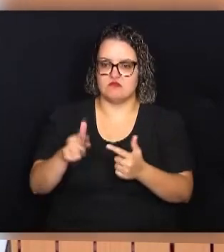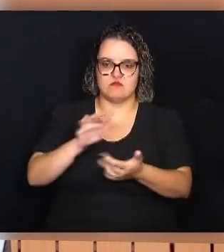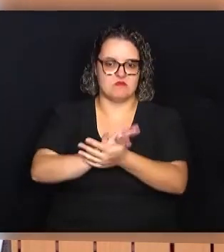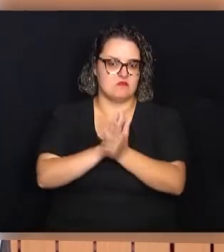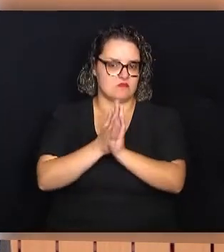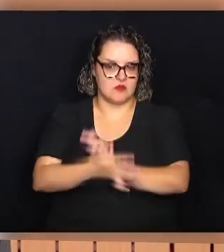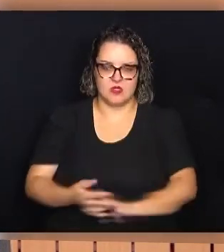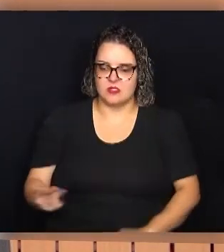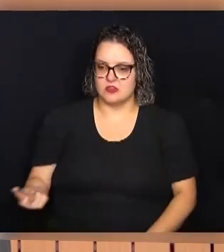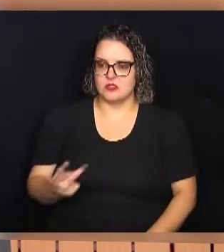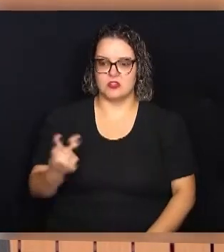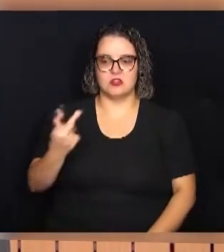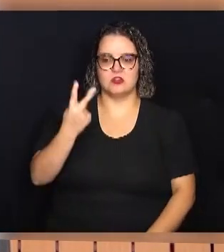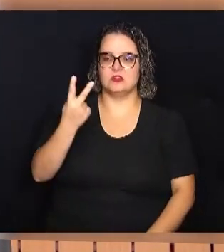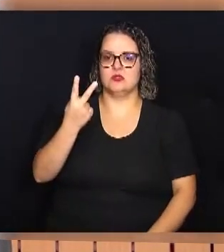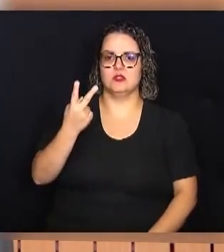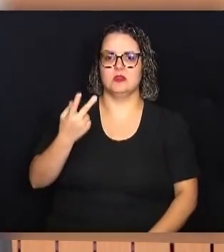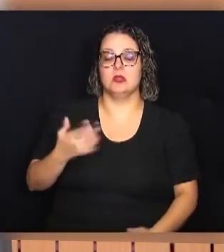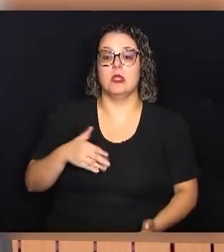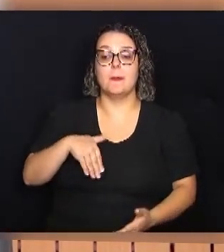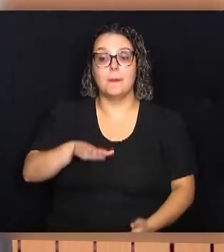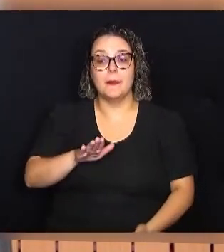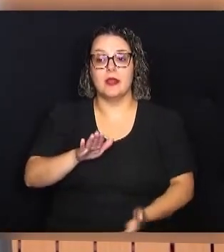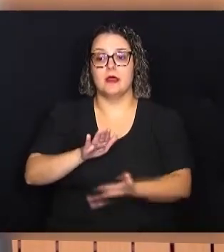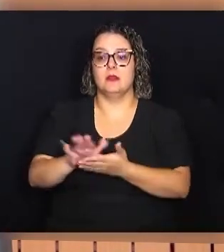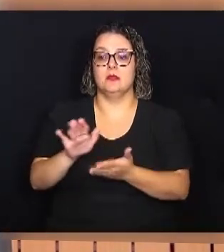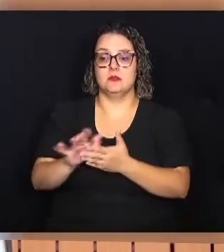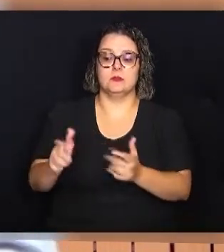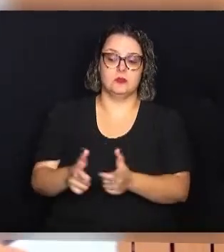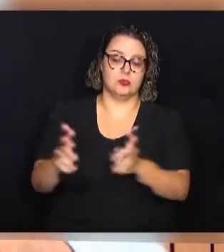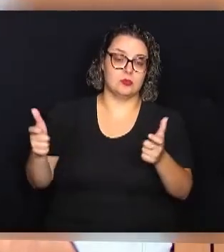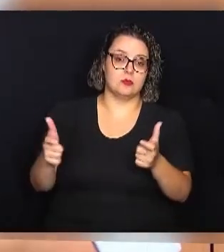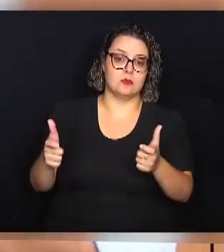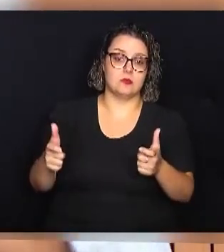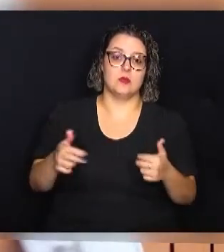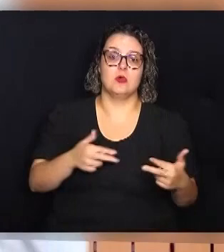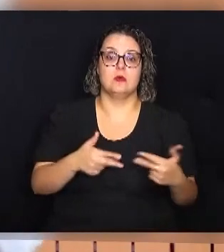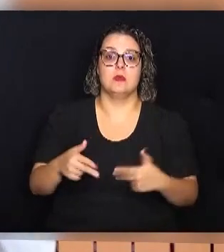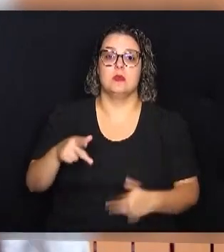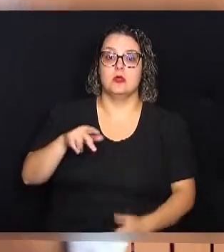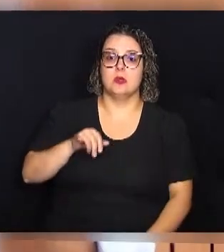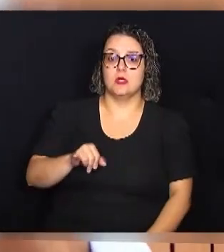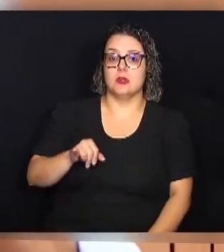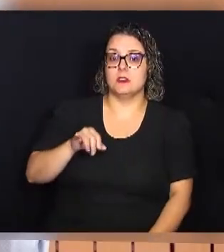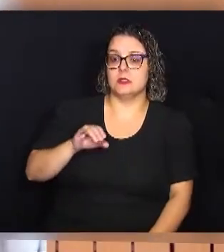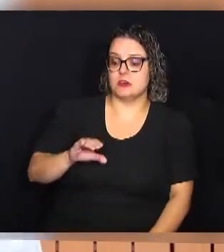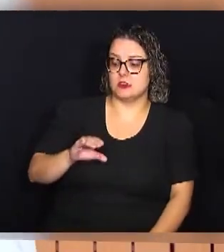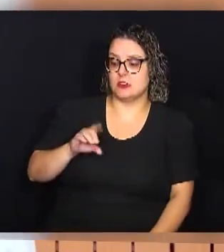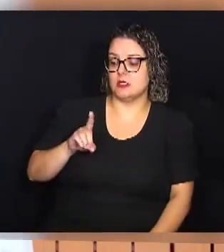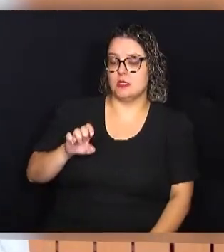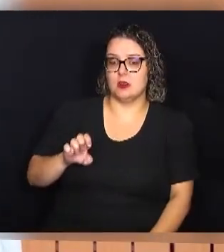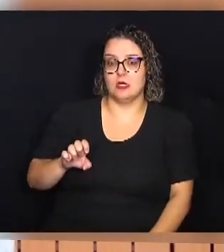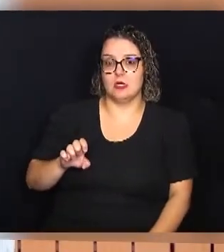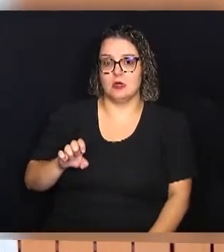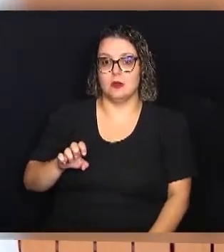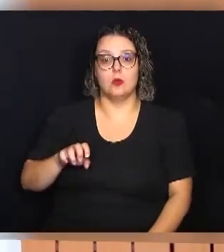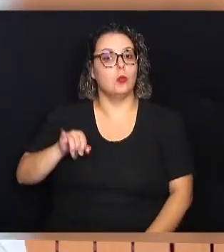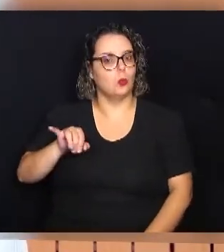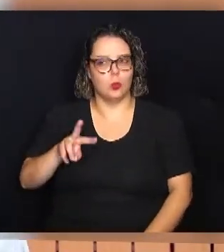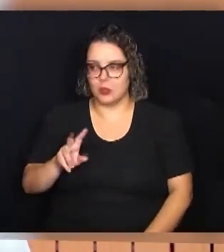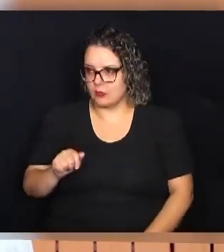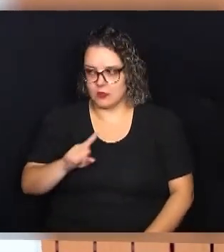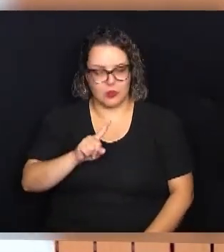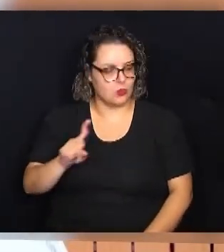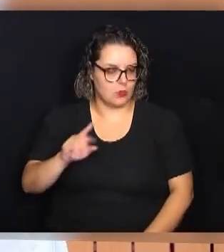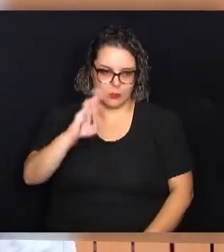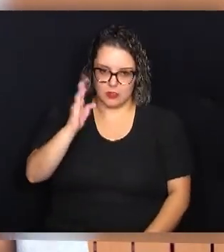agrega custo para um padrão OCDE. O IVA não foi o Brasil que inventou. É o padrão